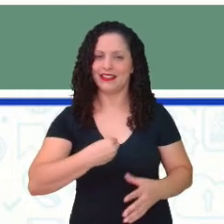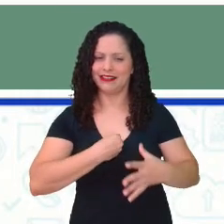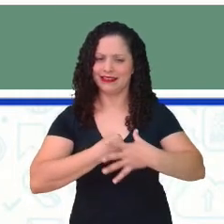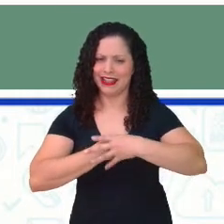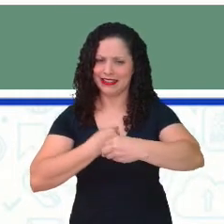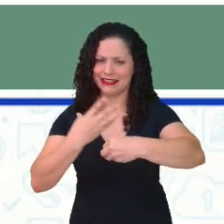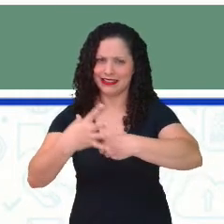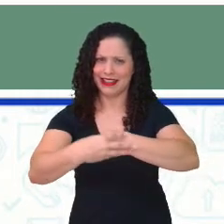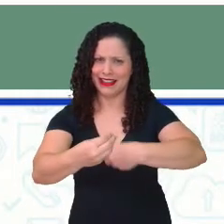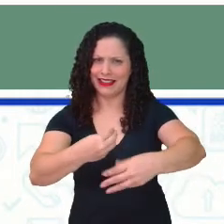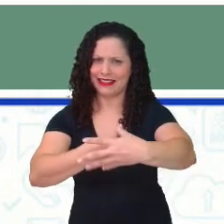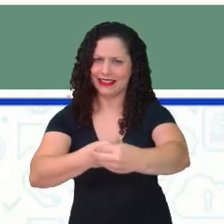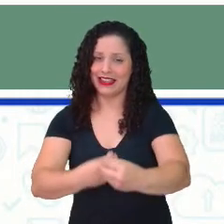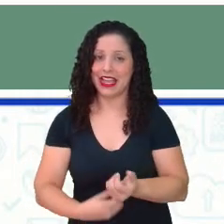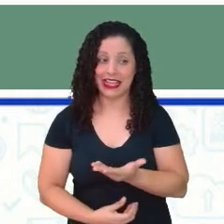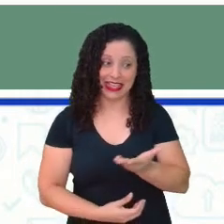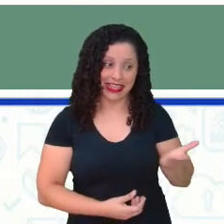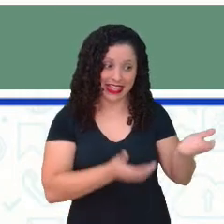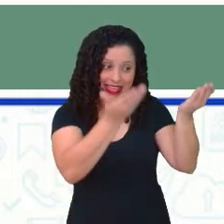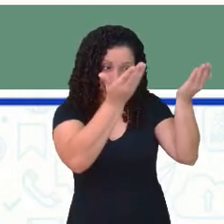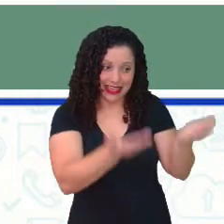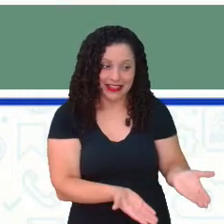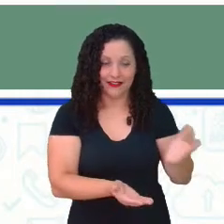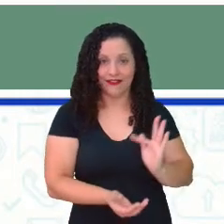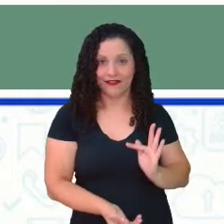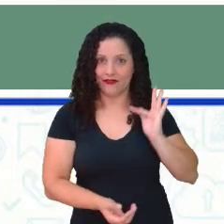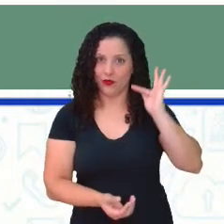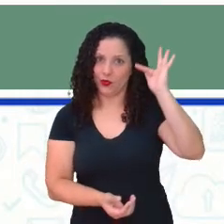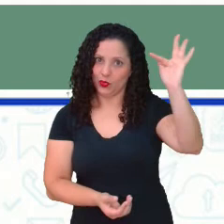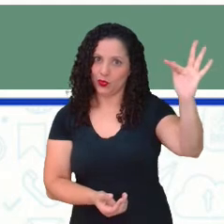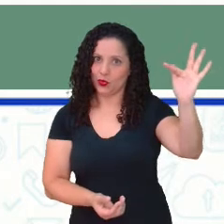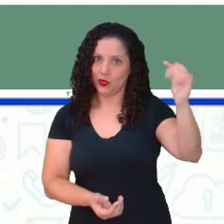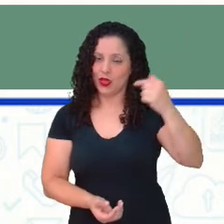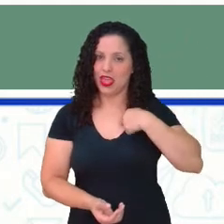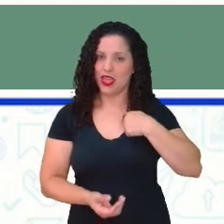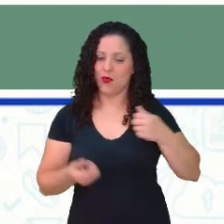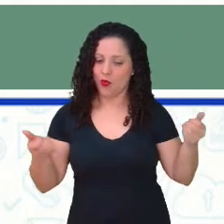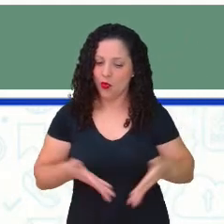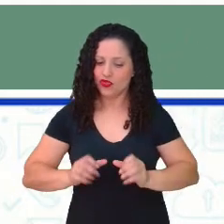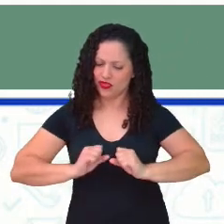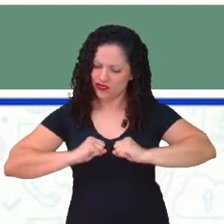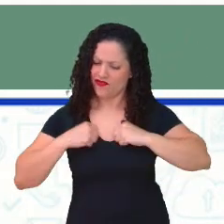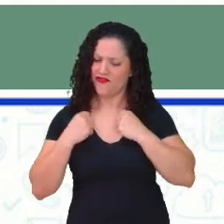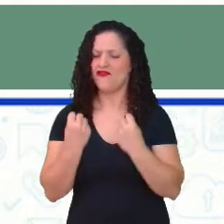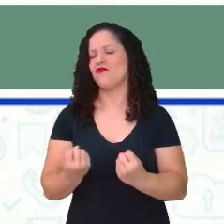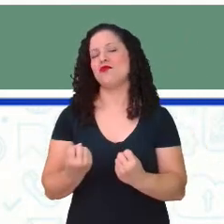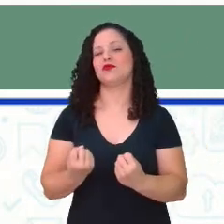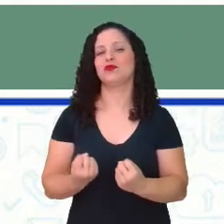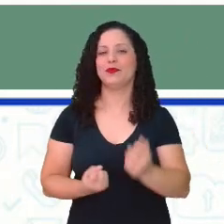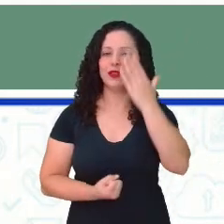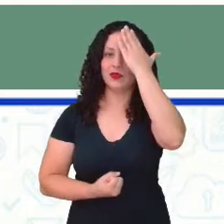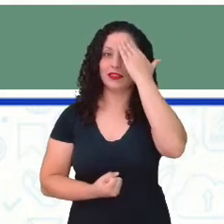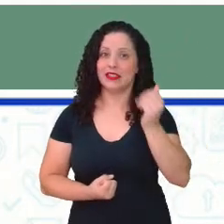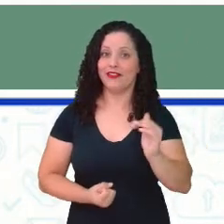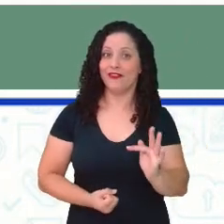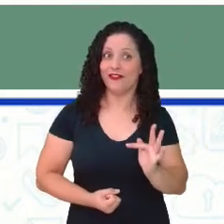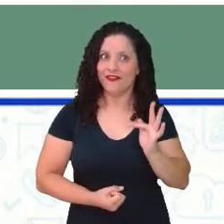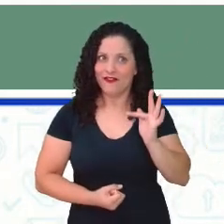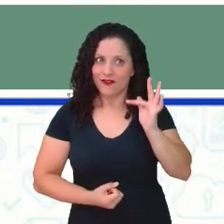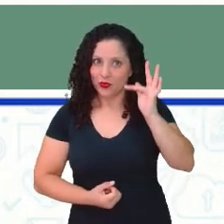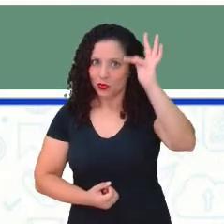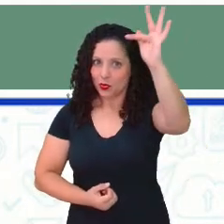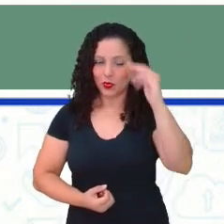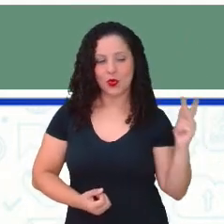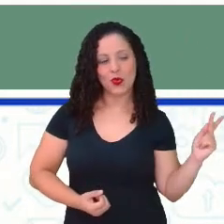eles, no futuro, eu preparo meu nome dia a dia. Sei que um dia abrirão as